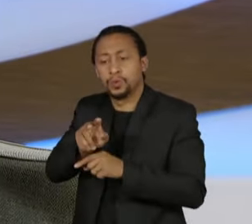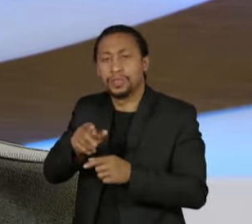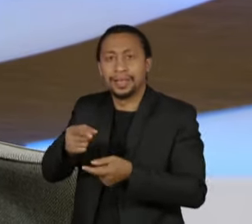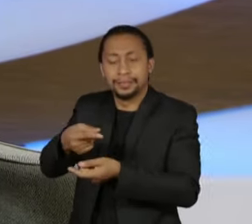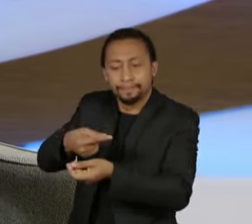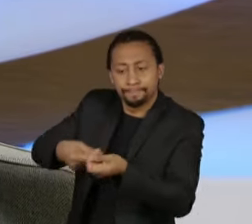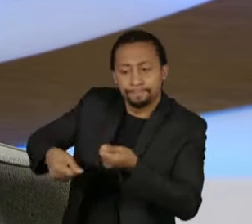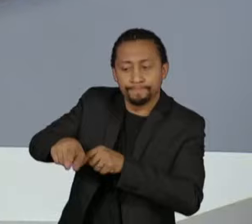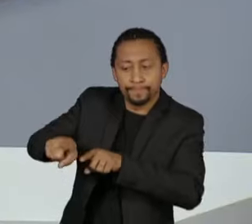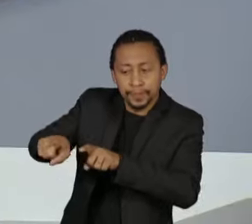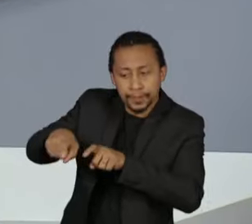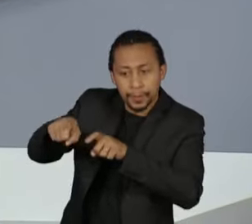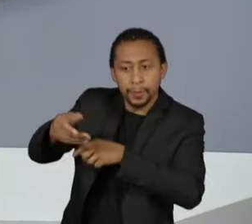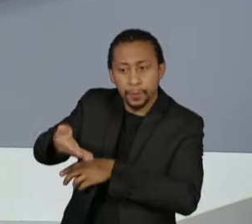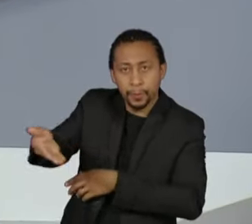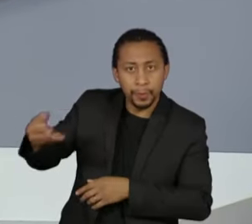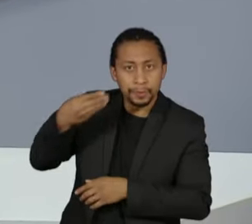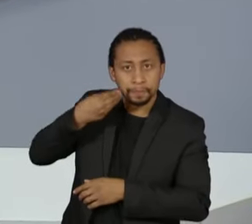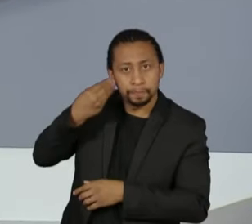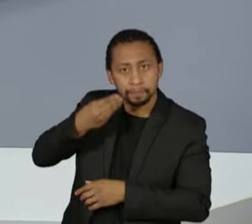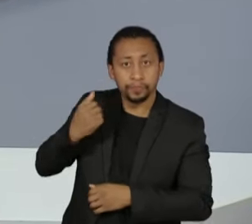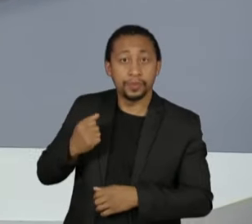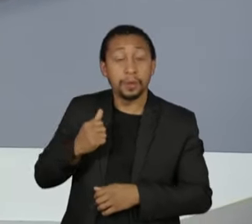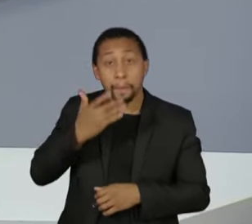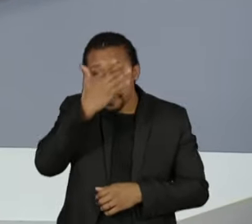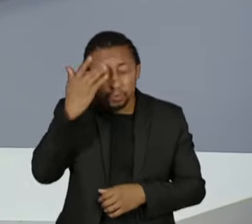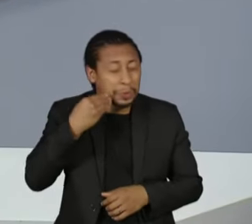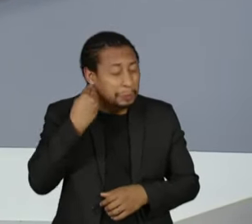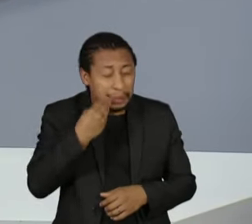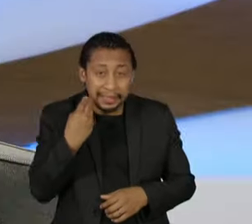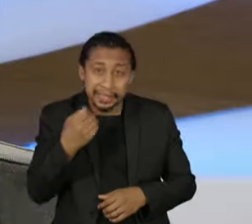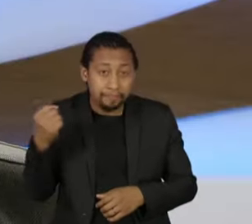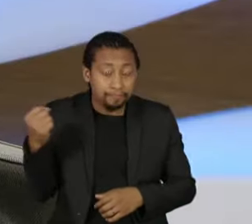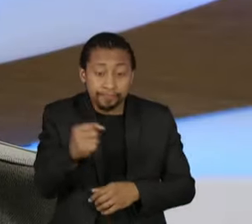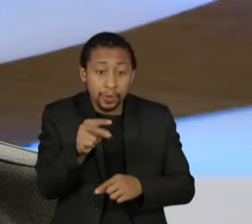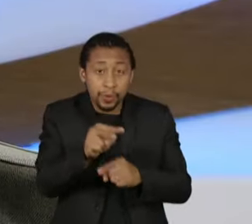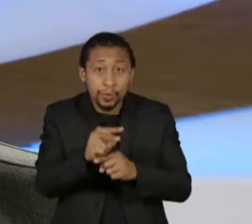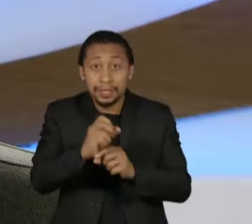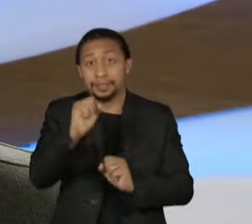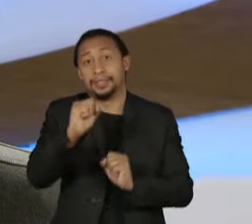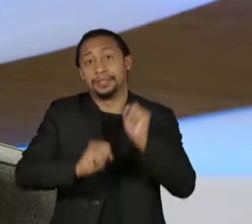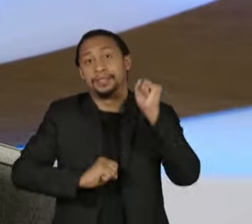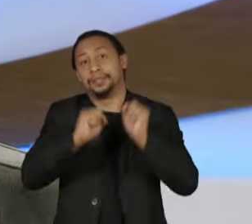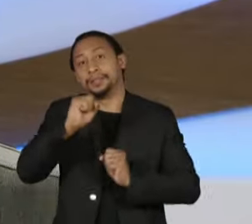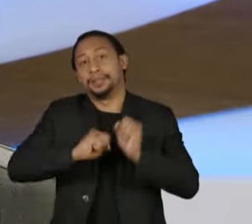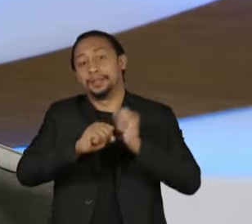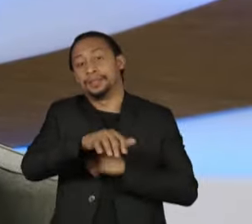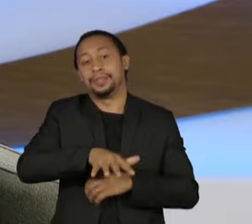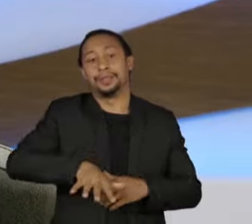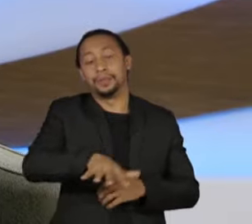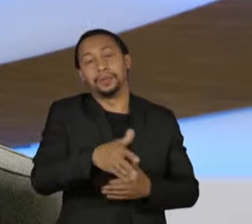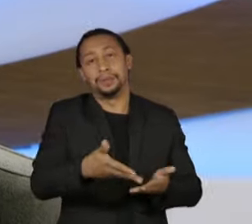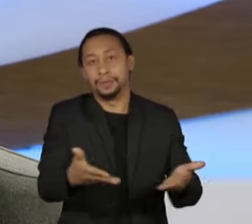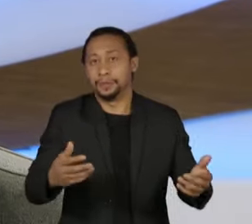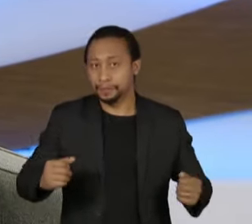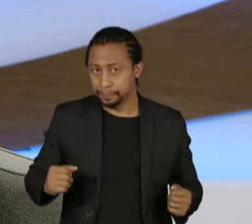pessoas com um elo muito importante com a área da indústria. O presidente tem o compromisso, não é, de